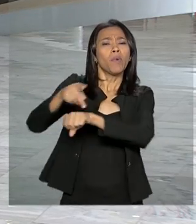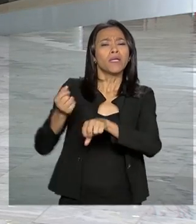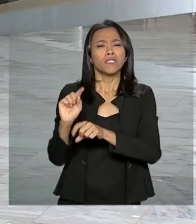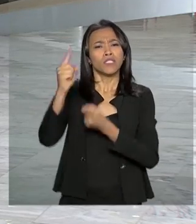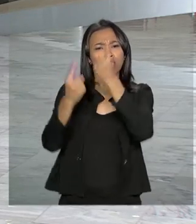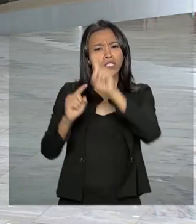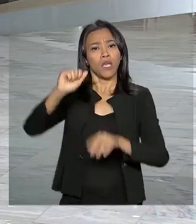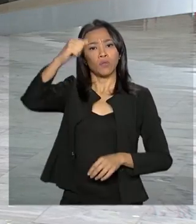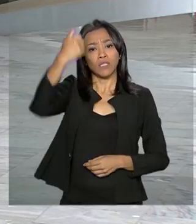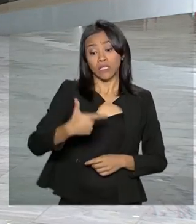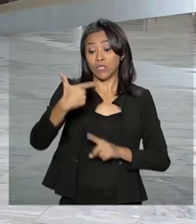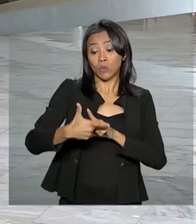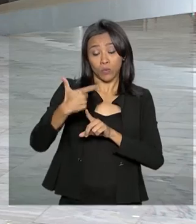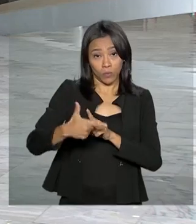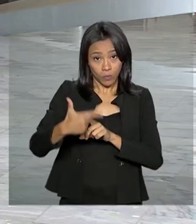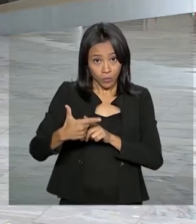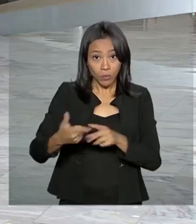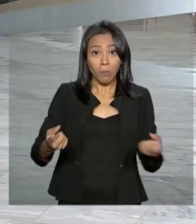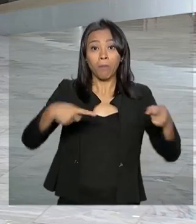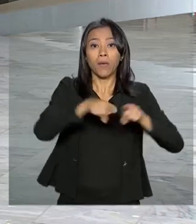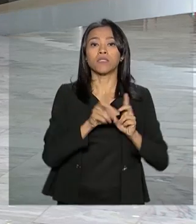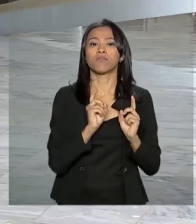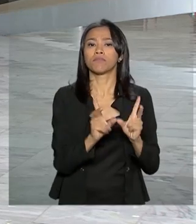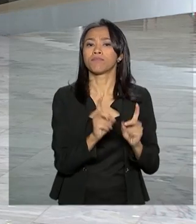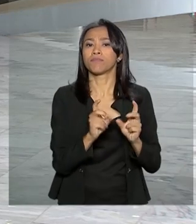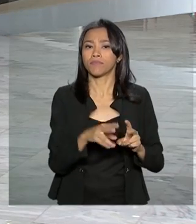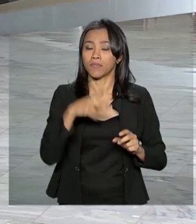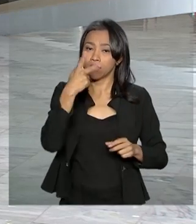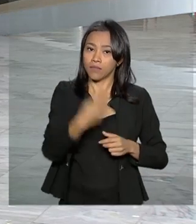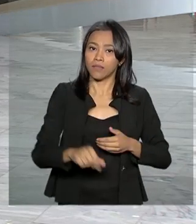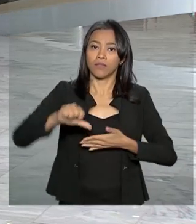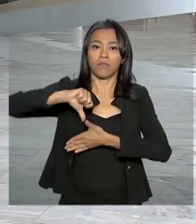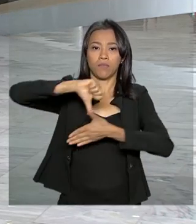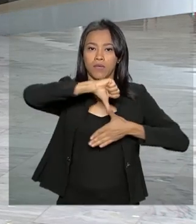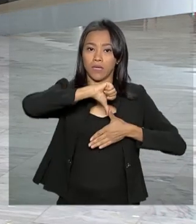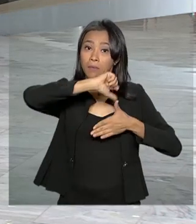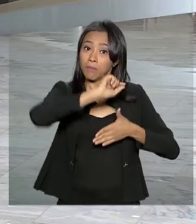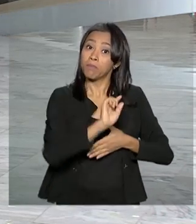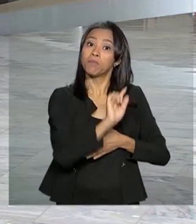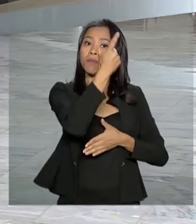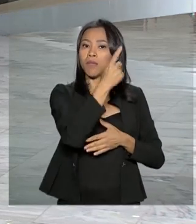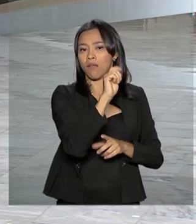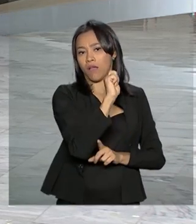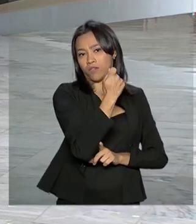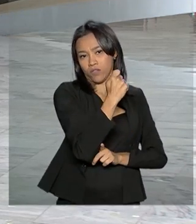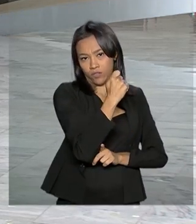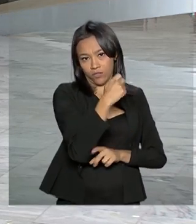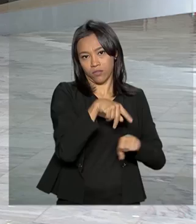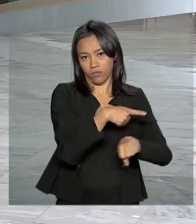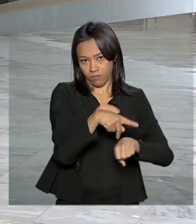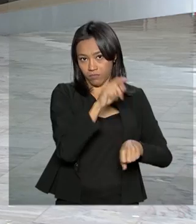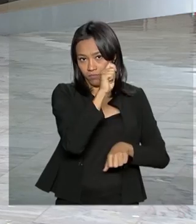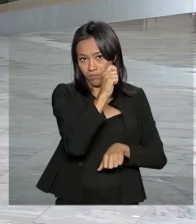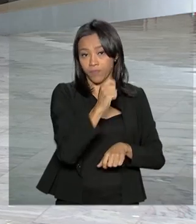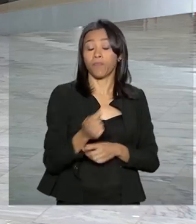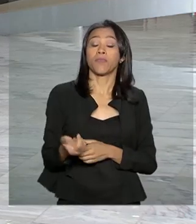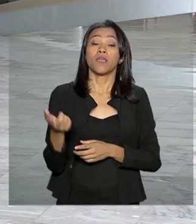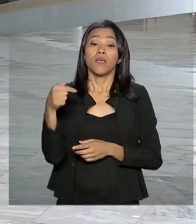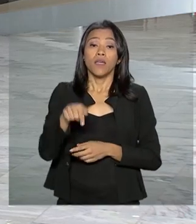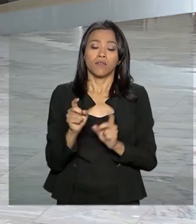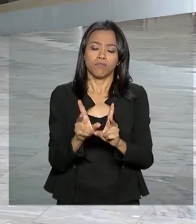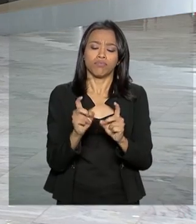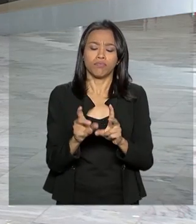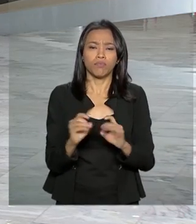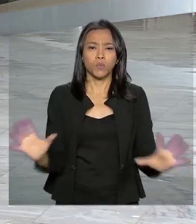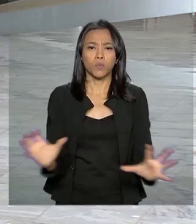comercial do Brasil aqui na América do Sul, depois da Argentina. Só para se ter uma ideia, esse comércio chegou a